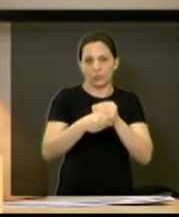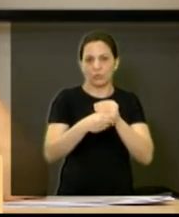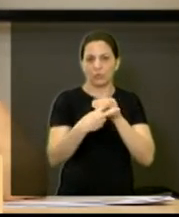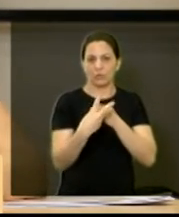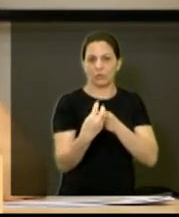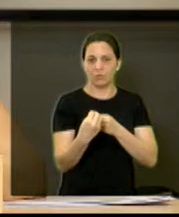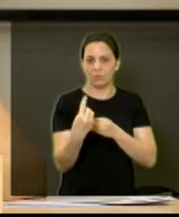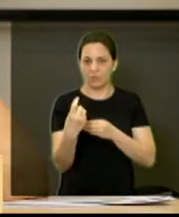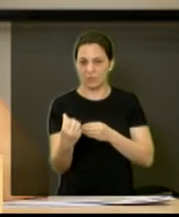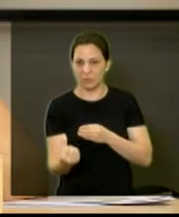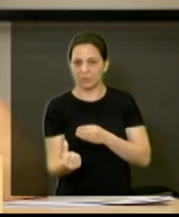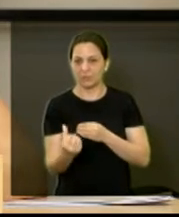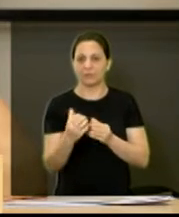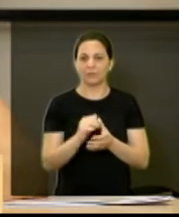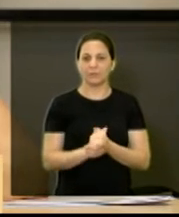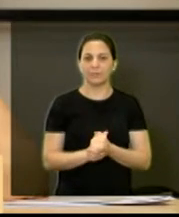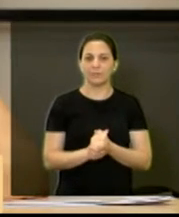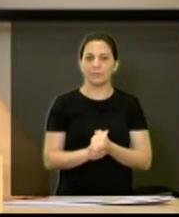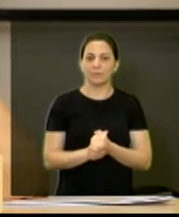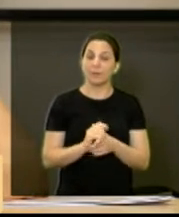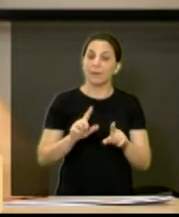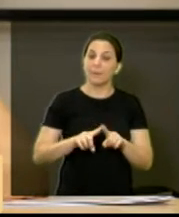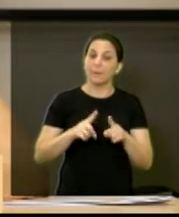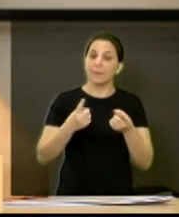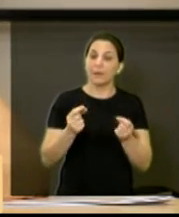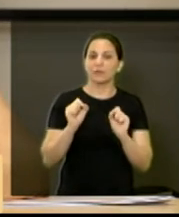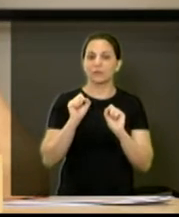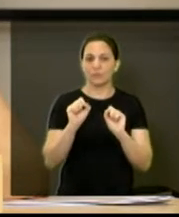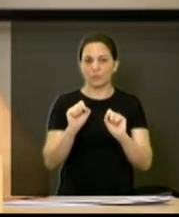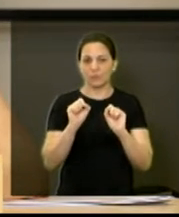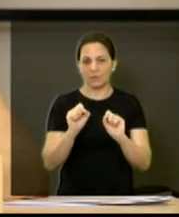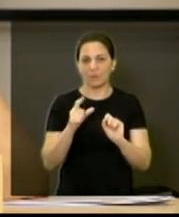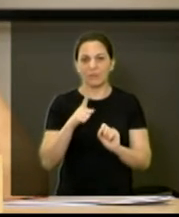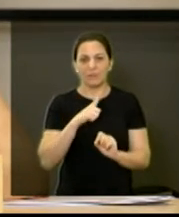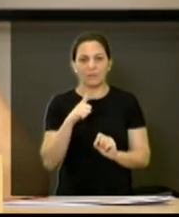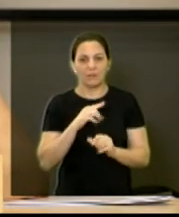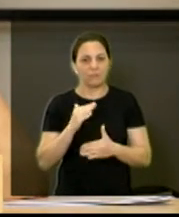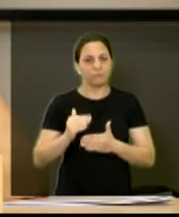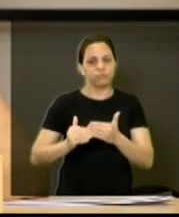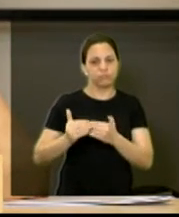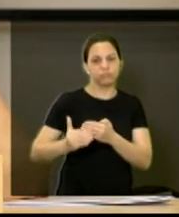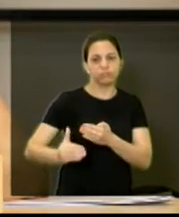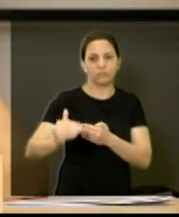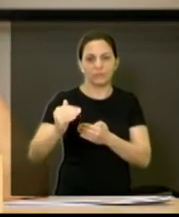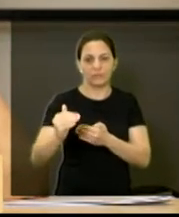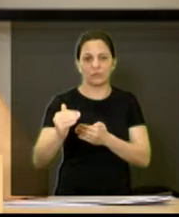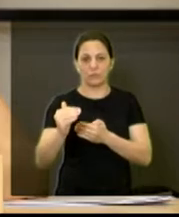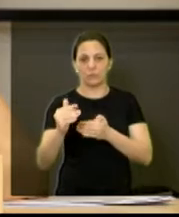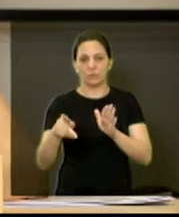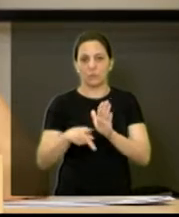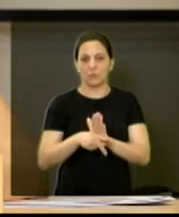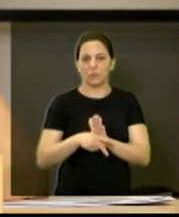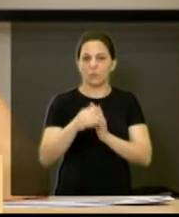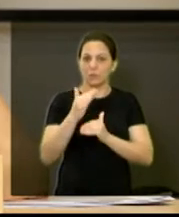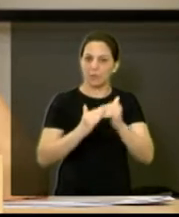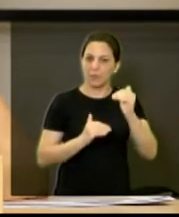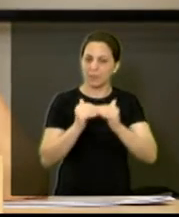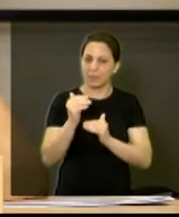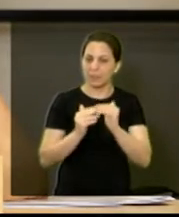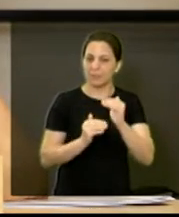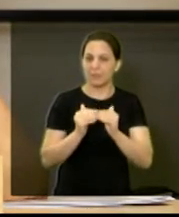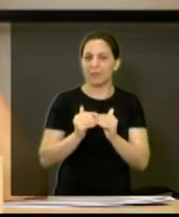2016. Mas, mesmo assim, nós tivemos um avanço nas ações, com a